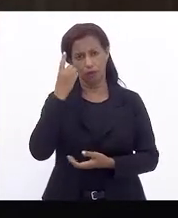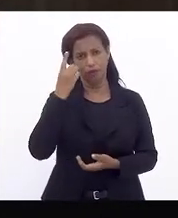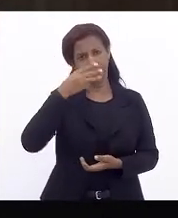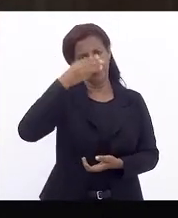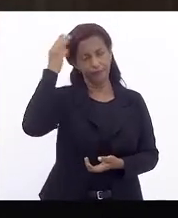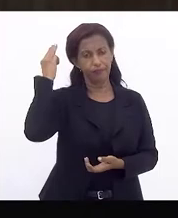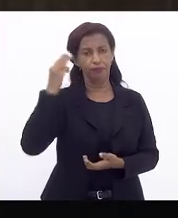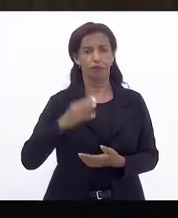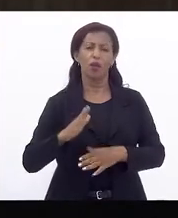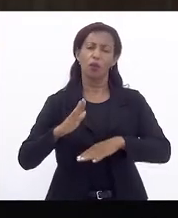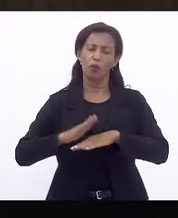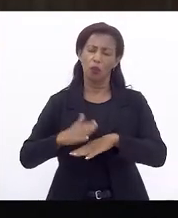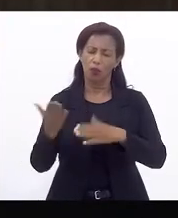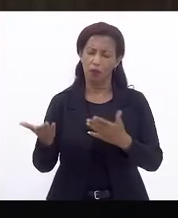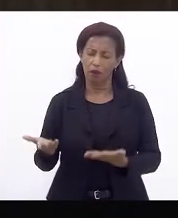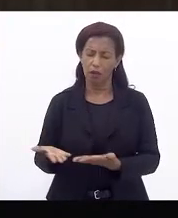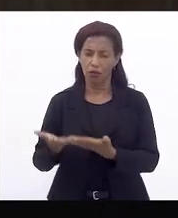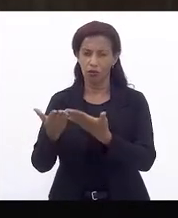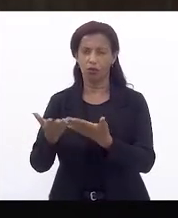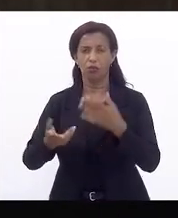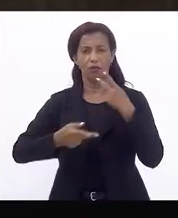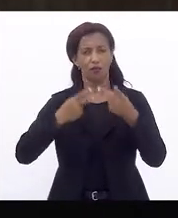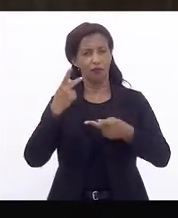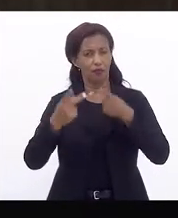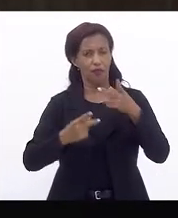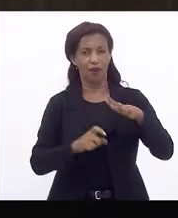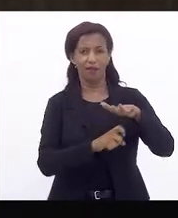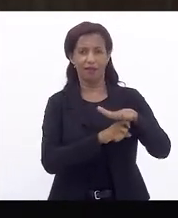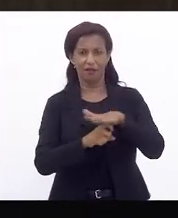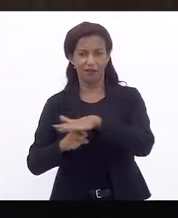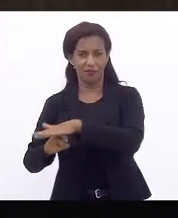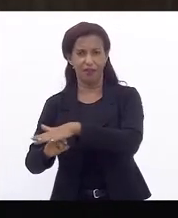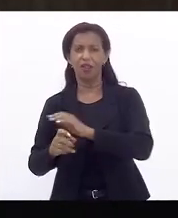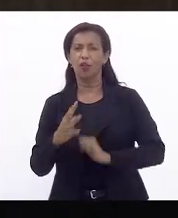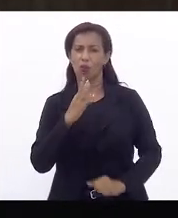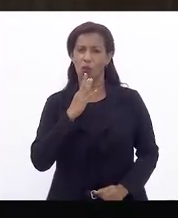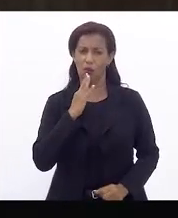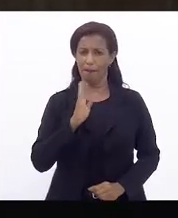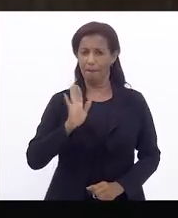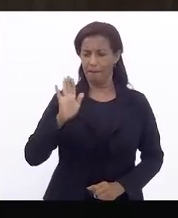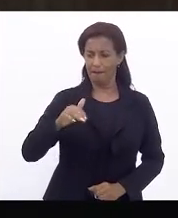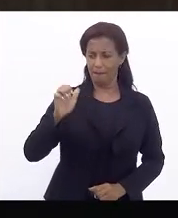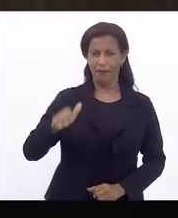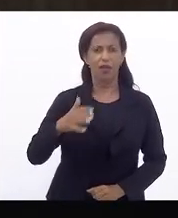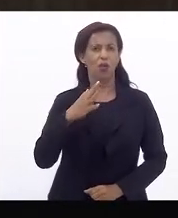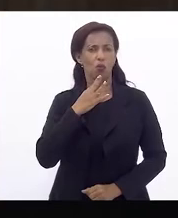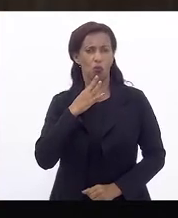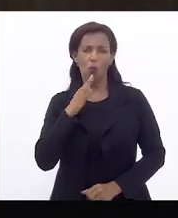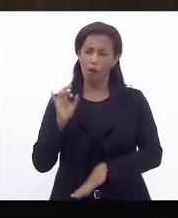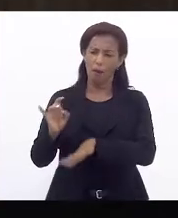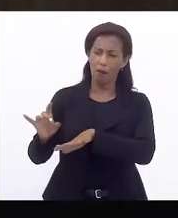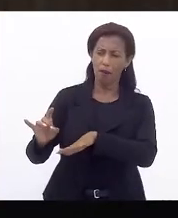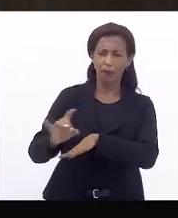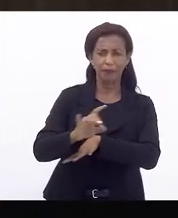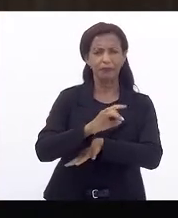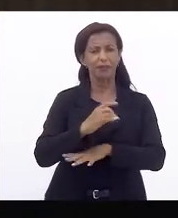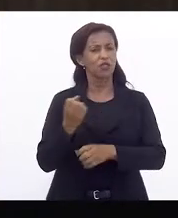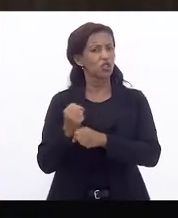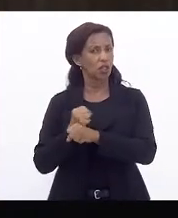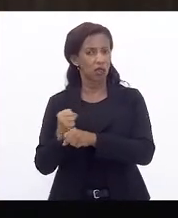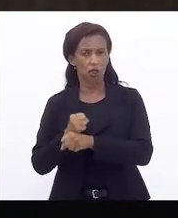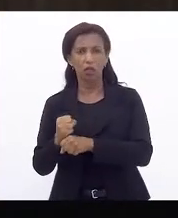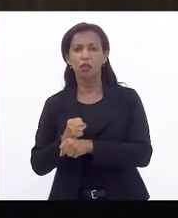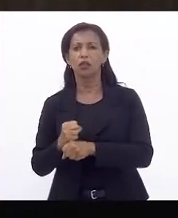Pacheco, por mais que vossa excelência fale da Feira da Providência, eu conheço bem a Feira da Providência, não de agora, de muitos